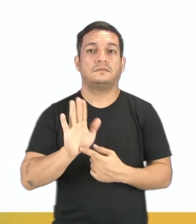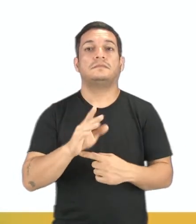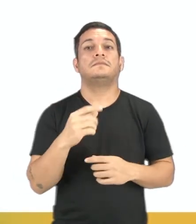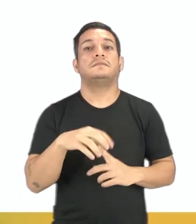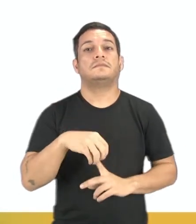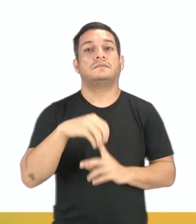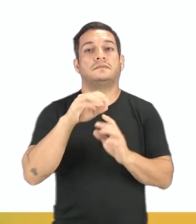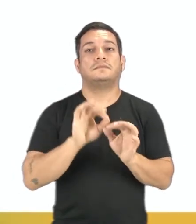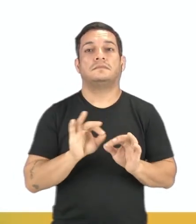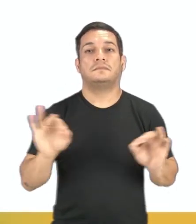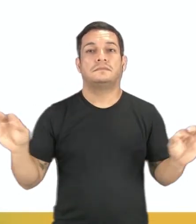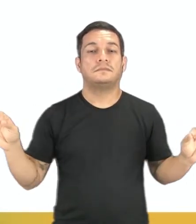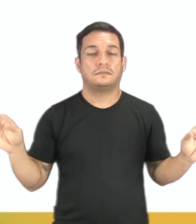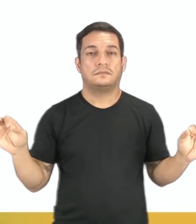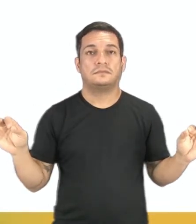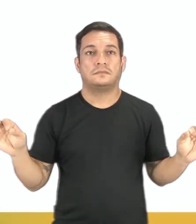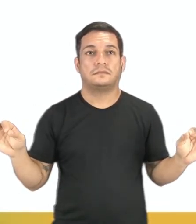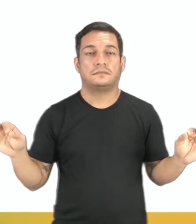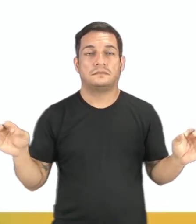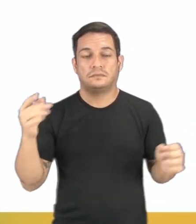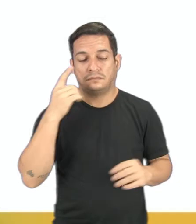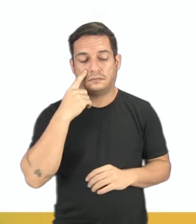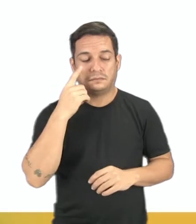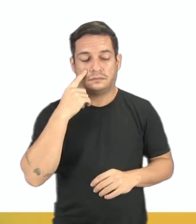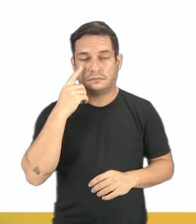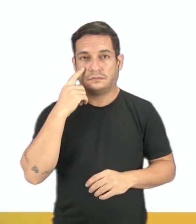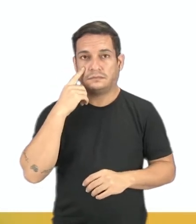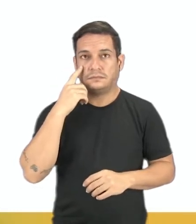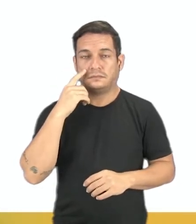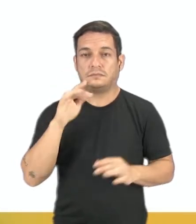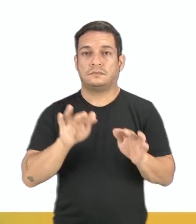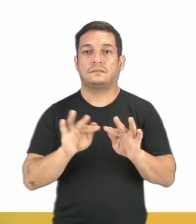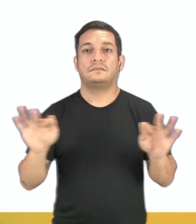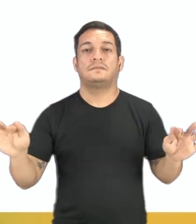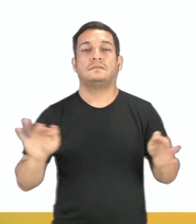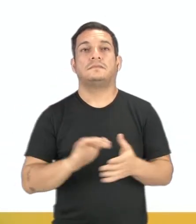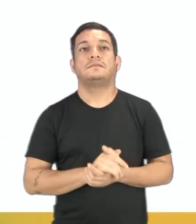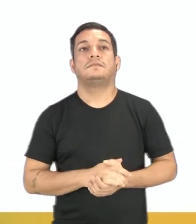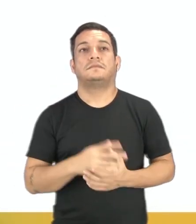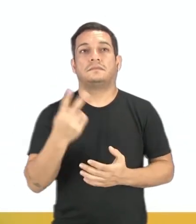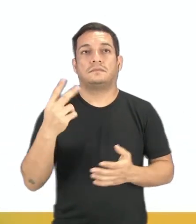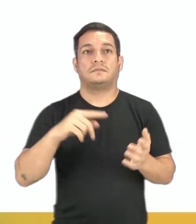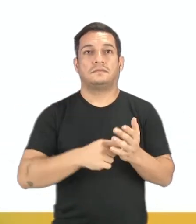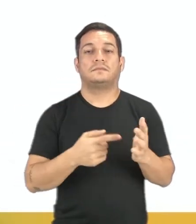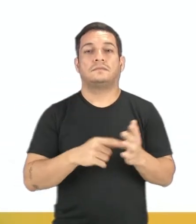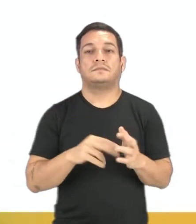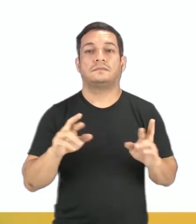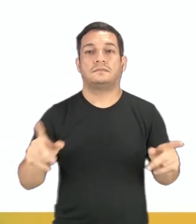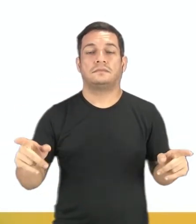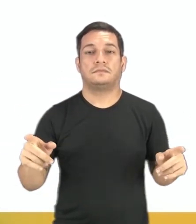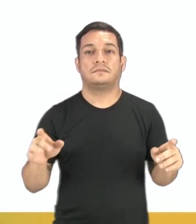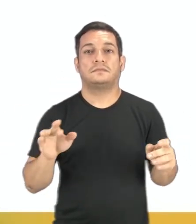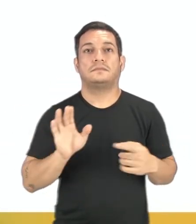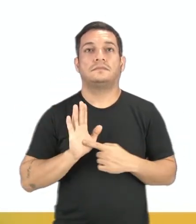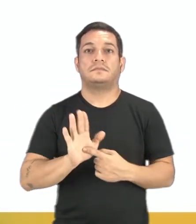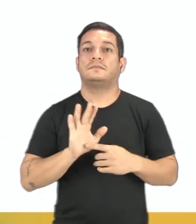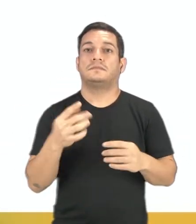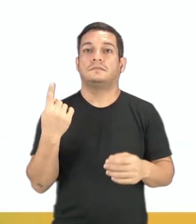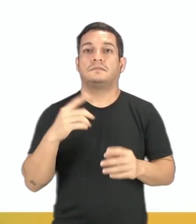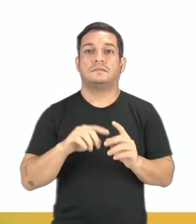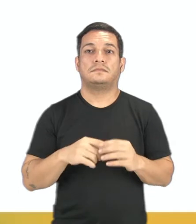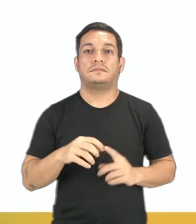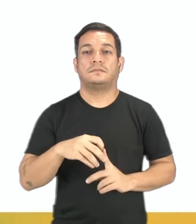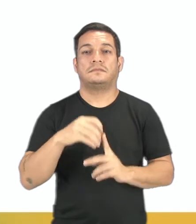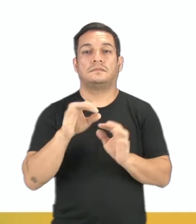única reta. Então, observe bem, a frase, dois pontos distintos, determina uma